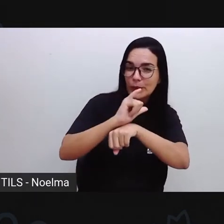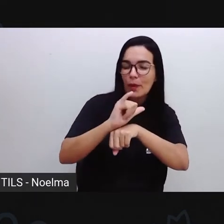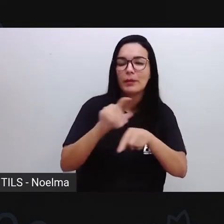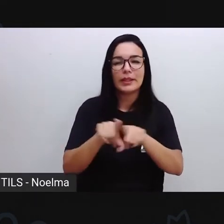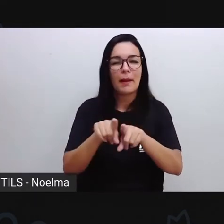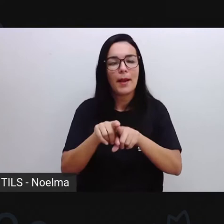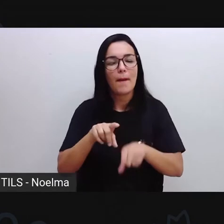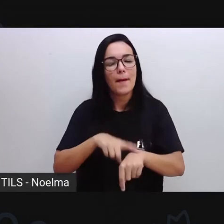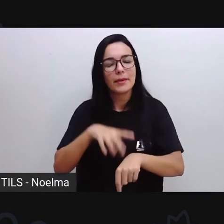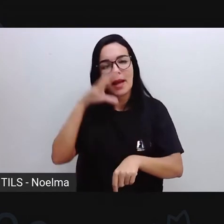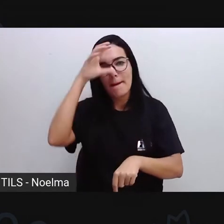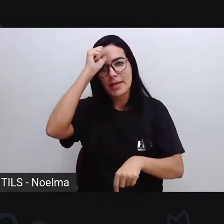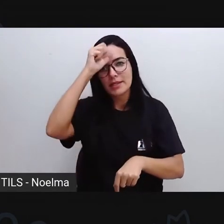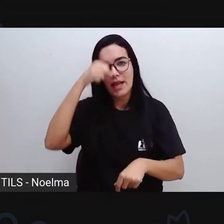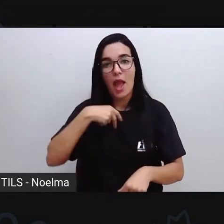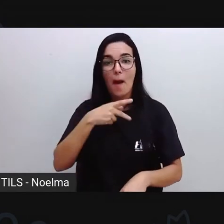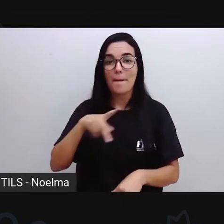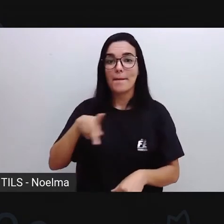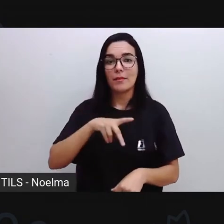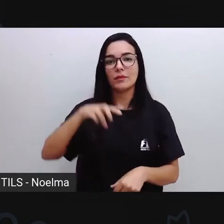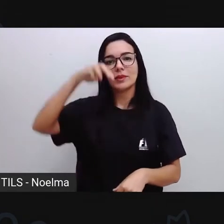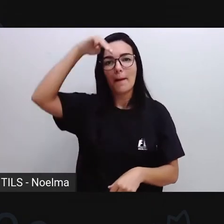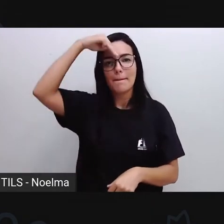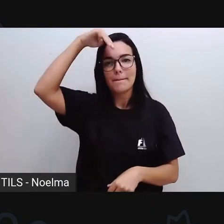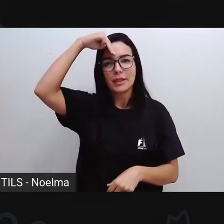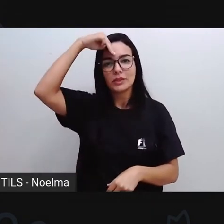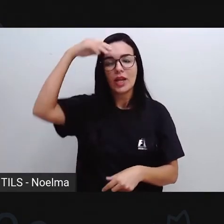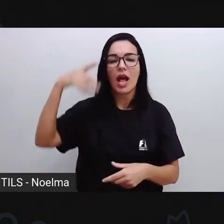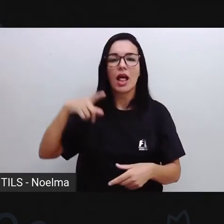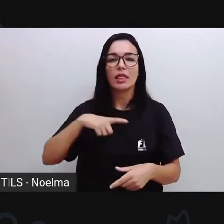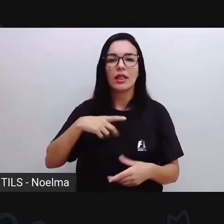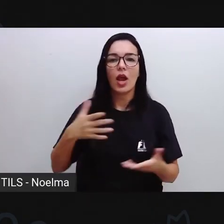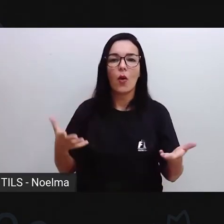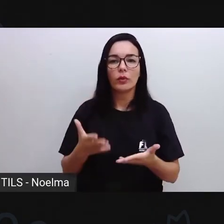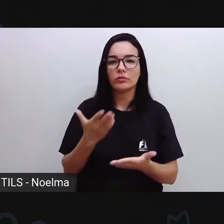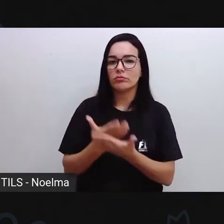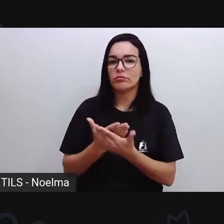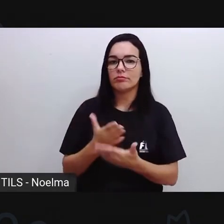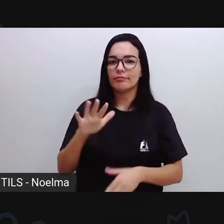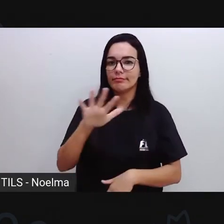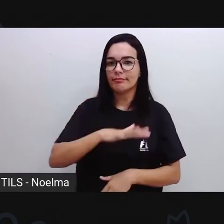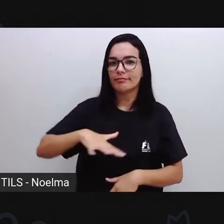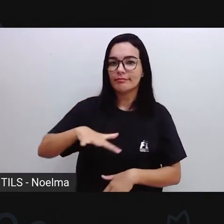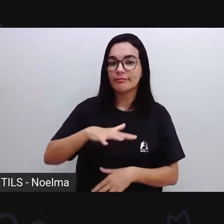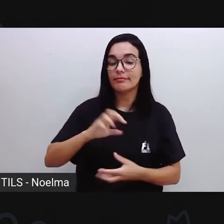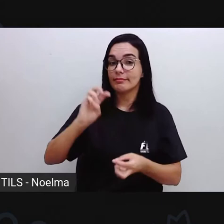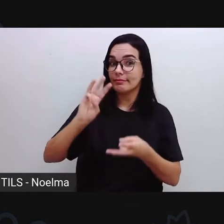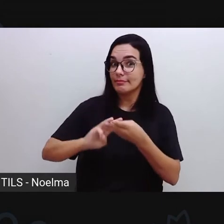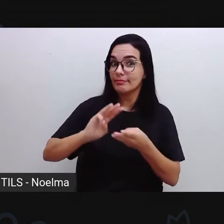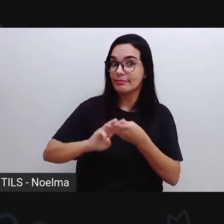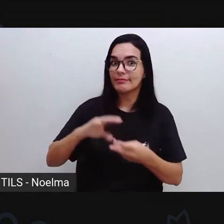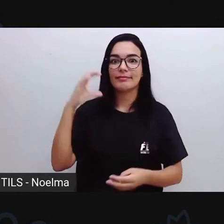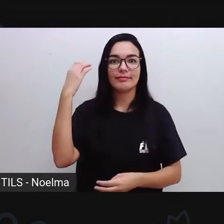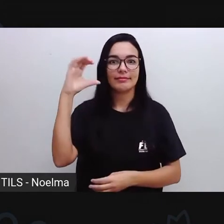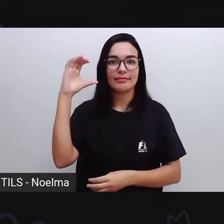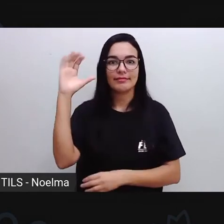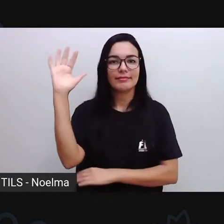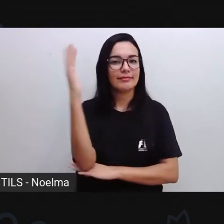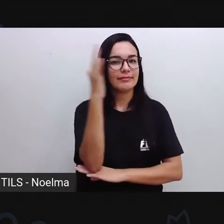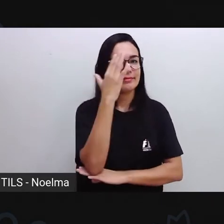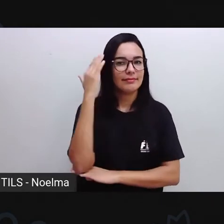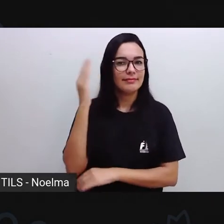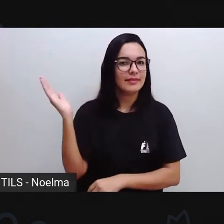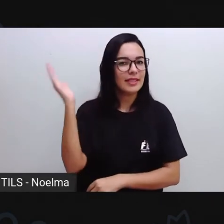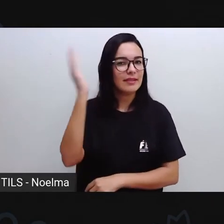de muito aprendizado. Eu sou a professora Mirthi e hoje nós teremos aula de Matemática e Ciências da Natureza.